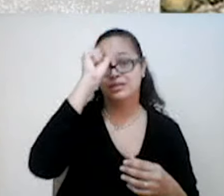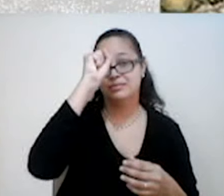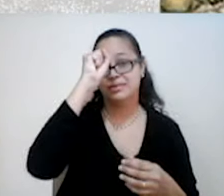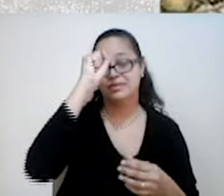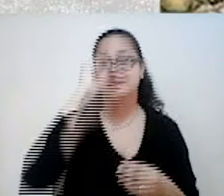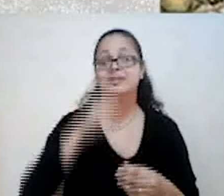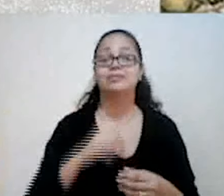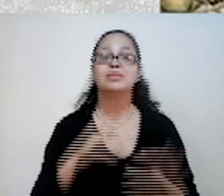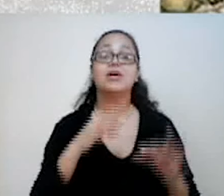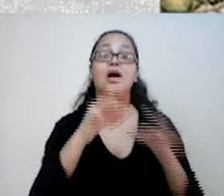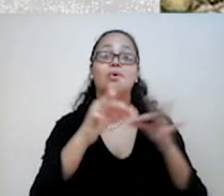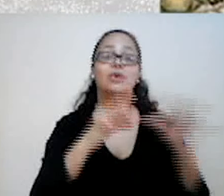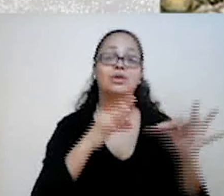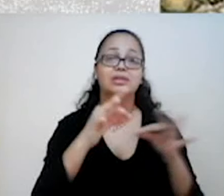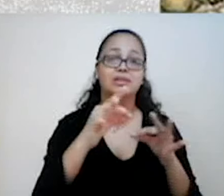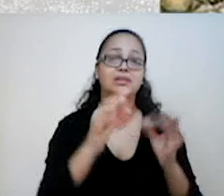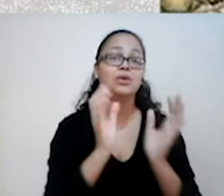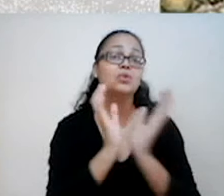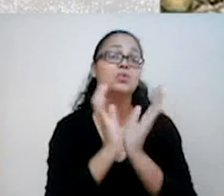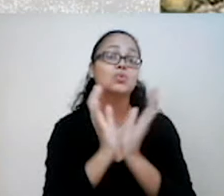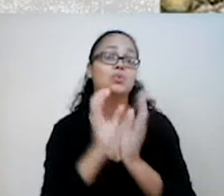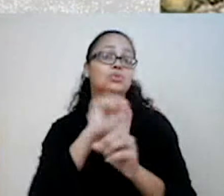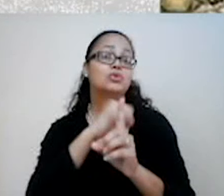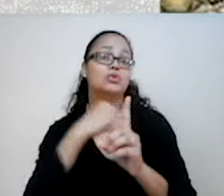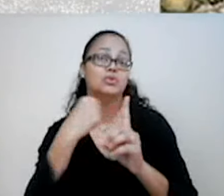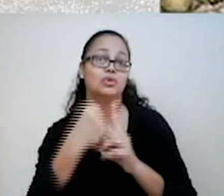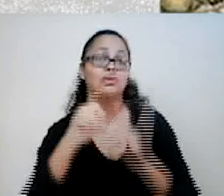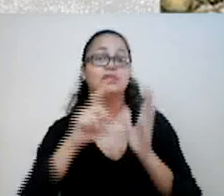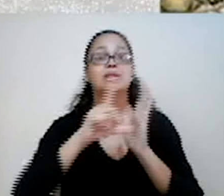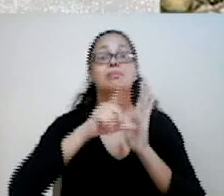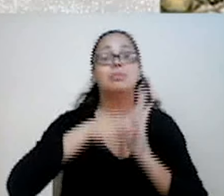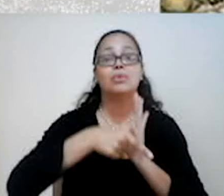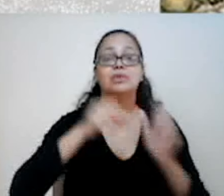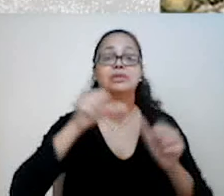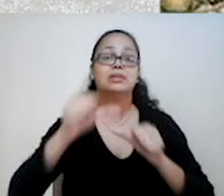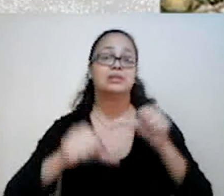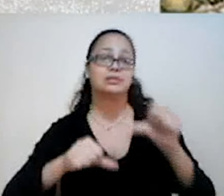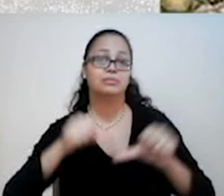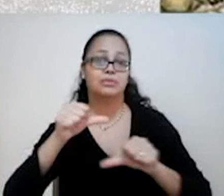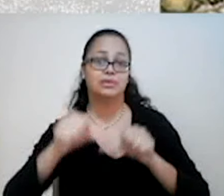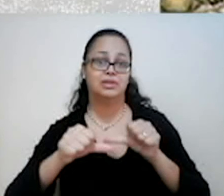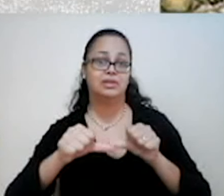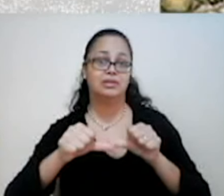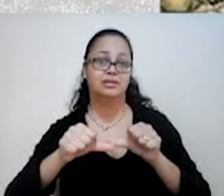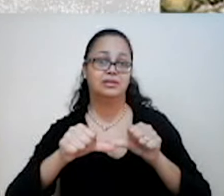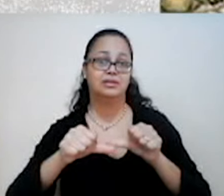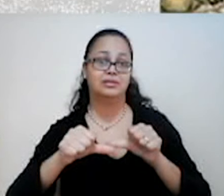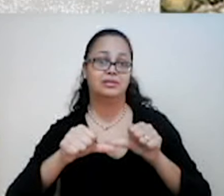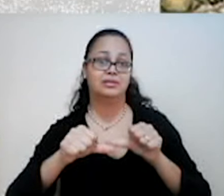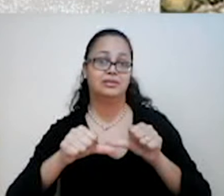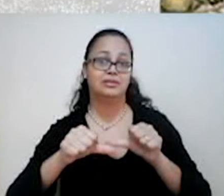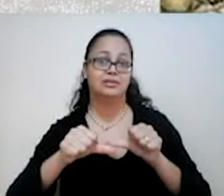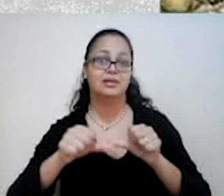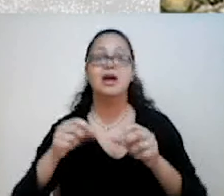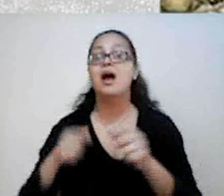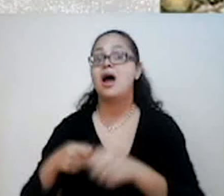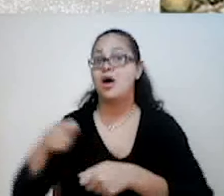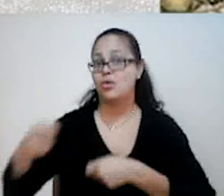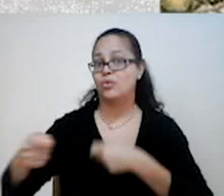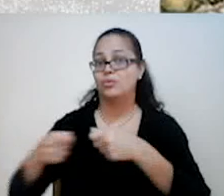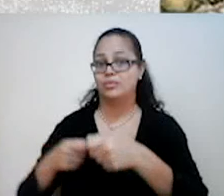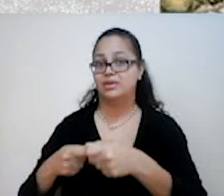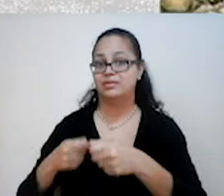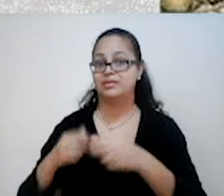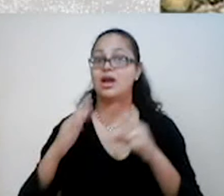sobre a organização dos grupos sociais após as mudanças relacionadas ao renascimento comercial